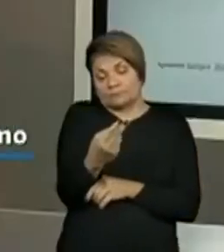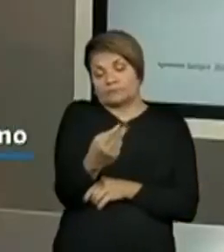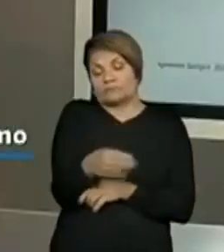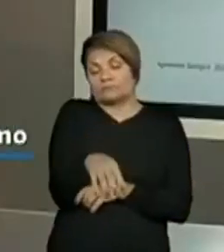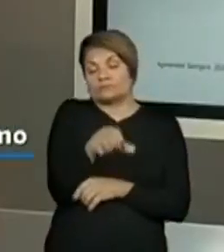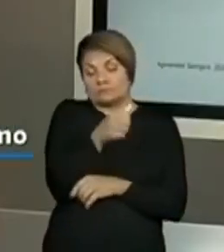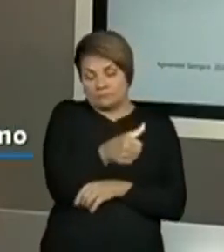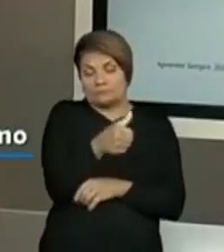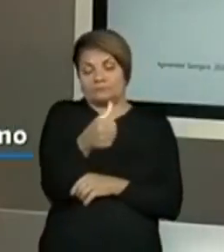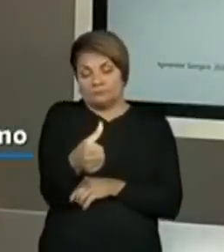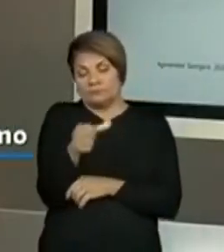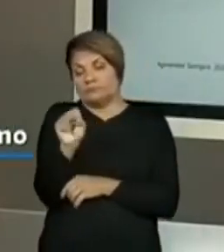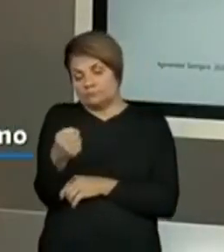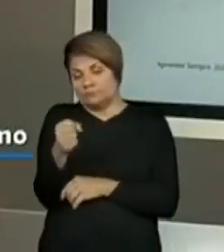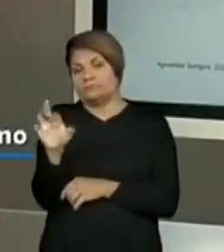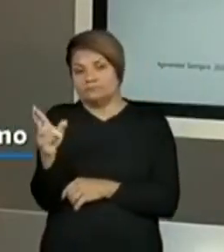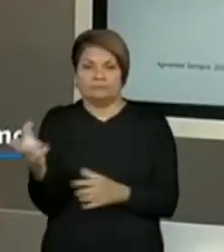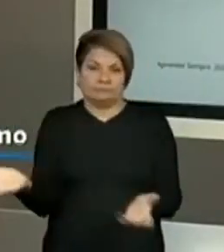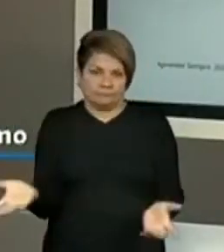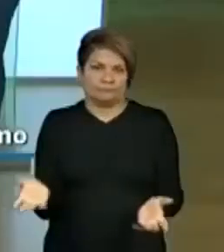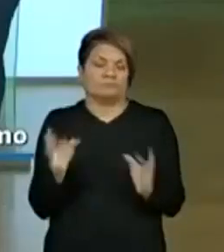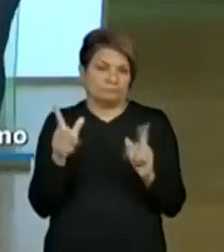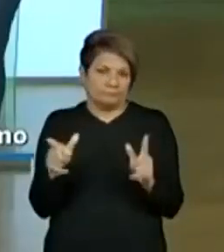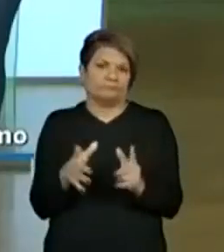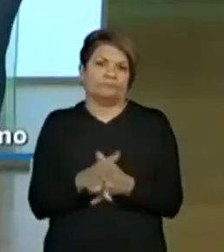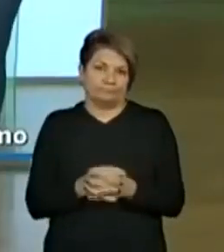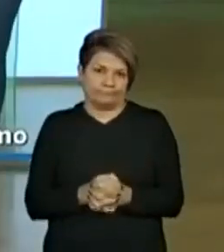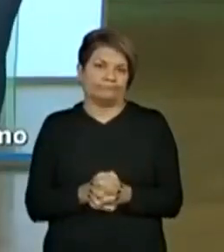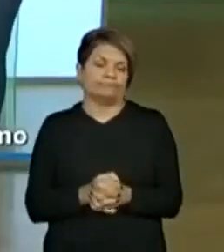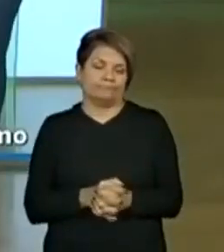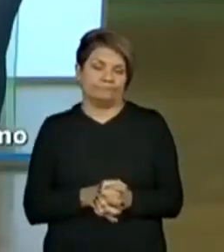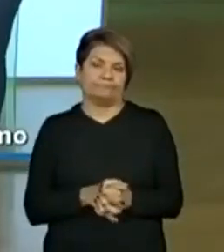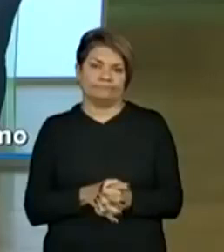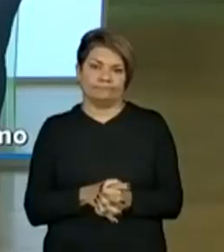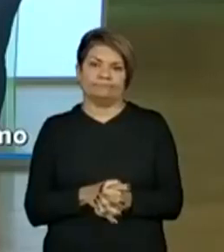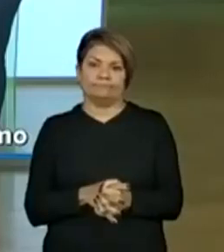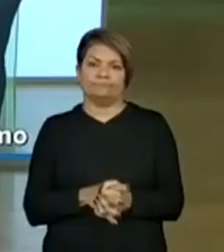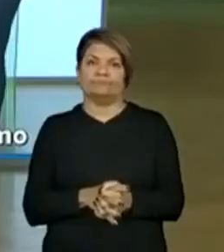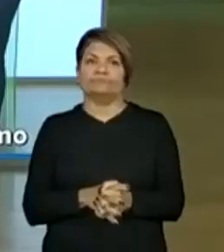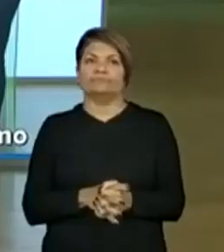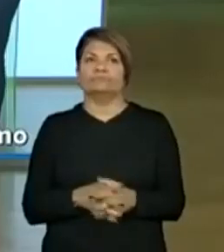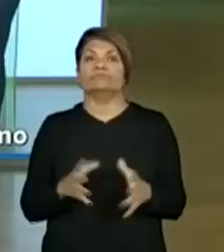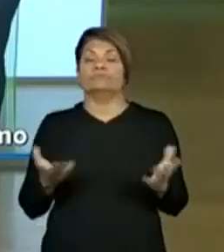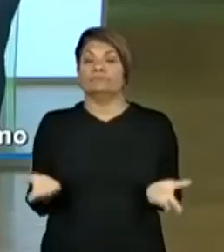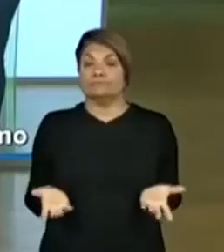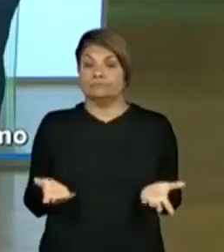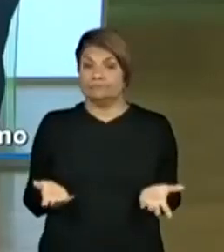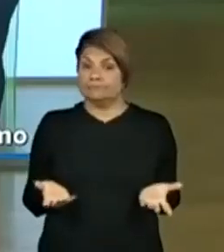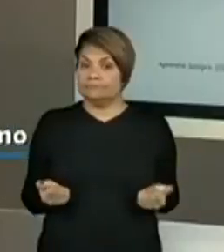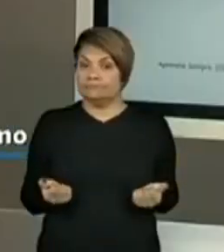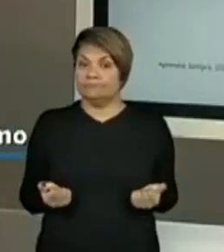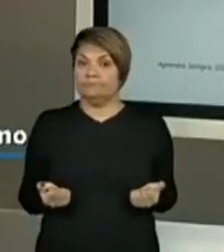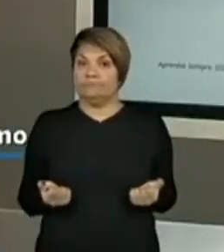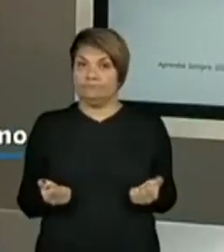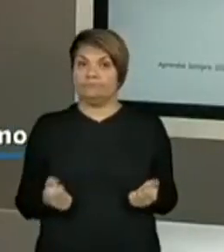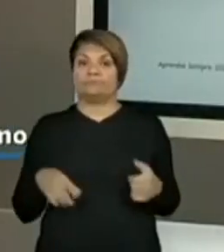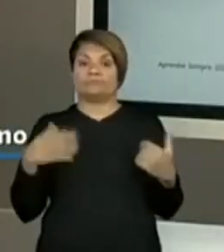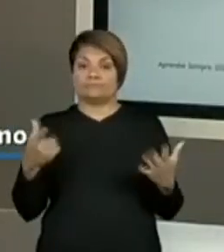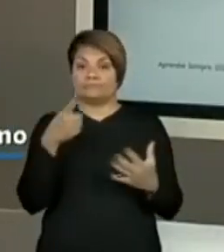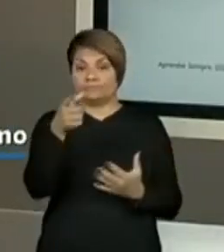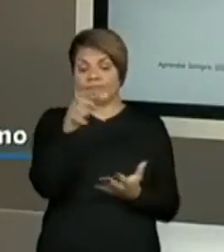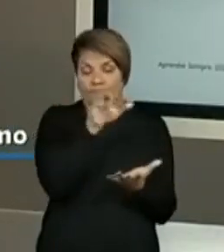668 reais. Muita diferença. faz muita diferença. Então, quando vocês forem